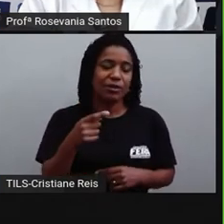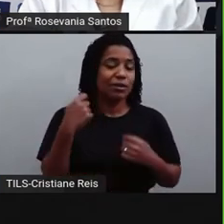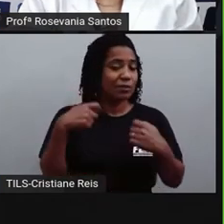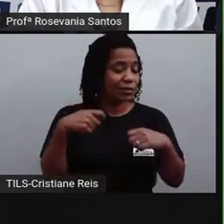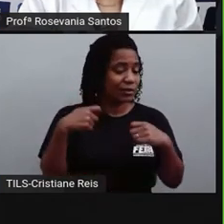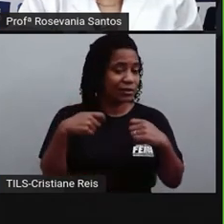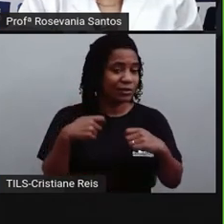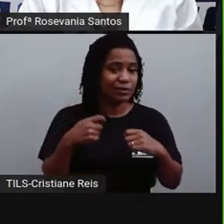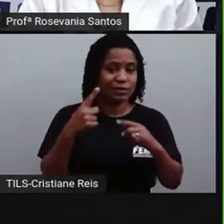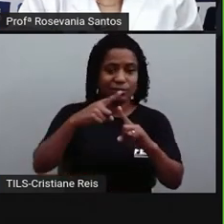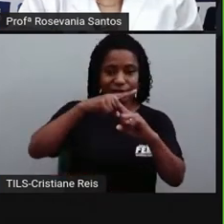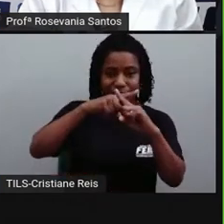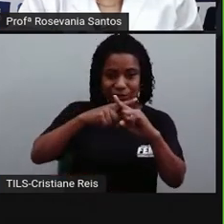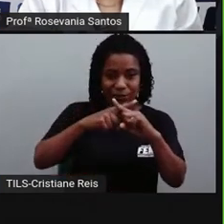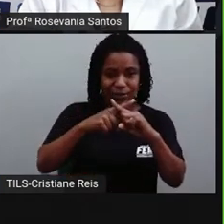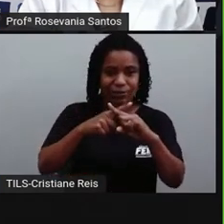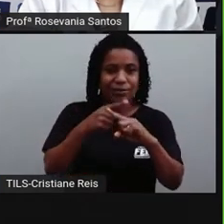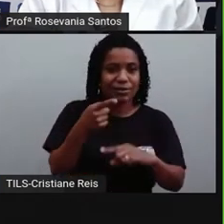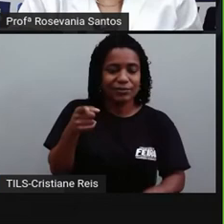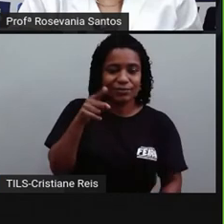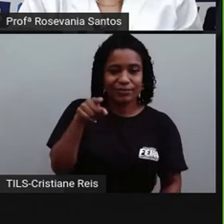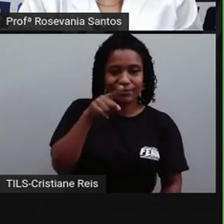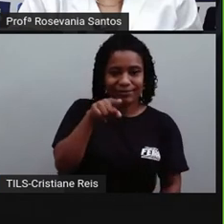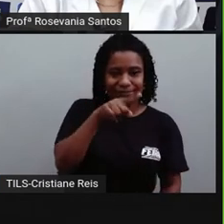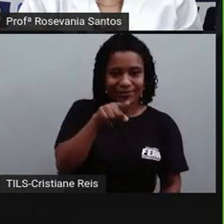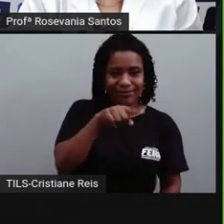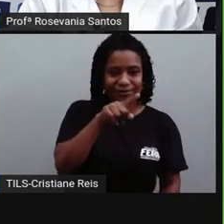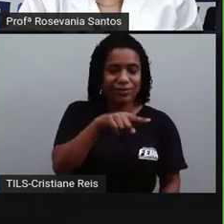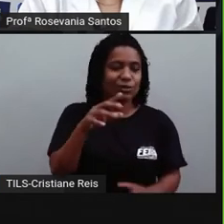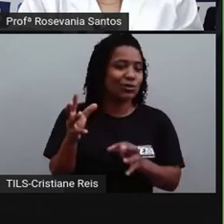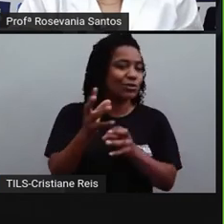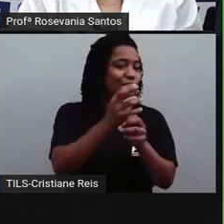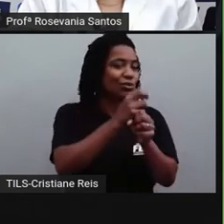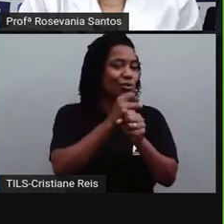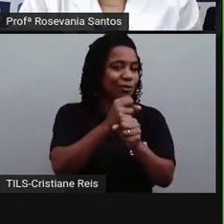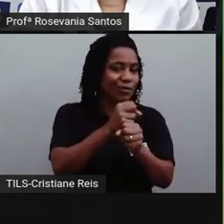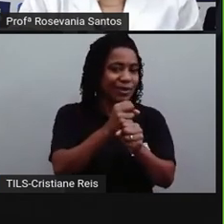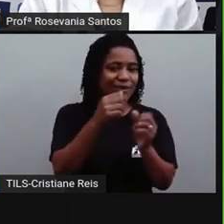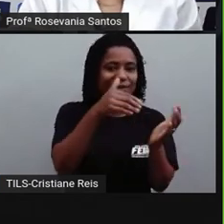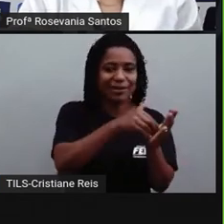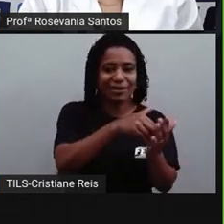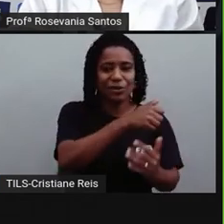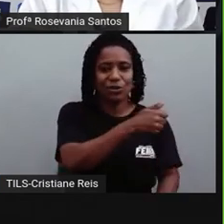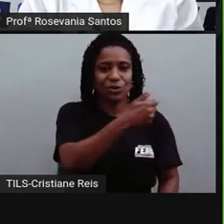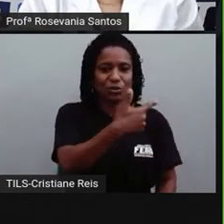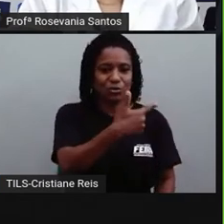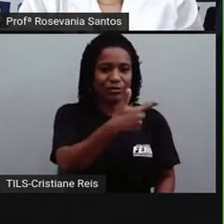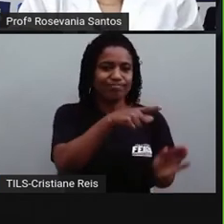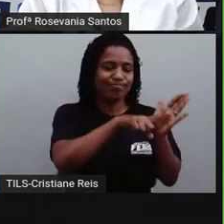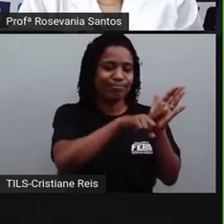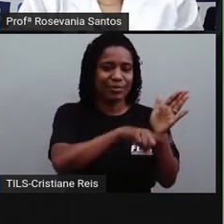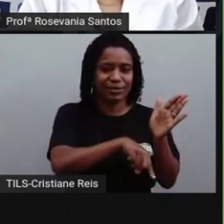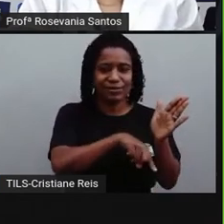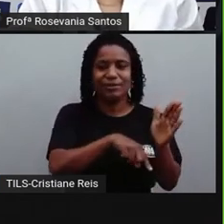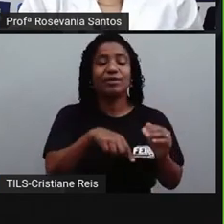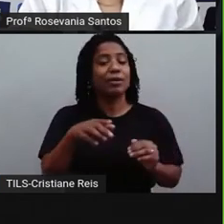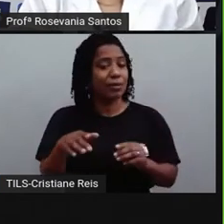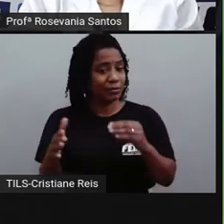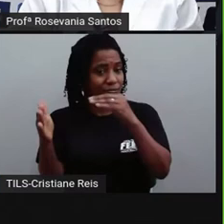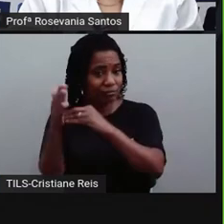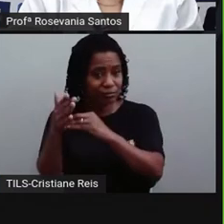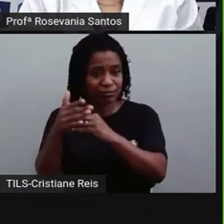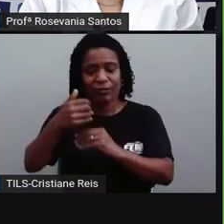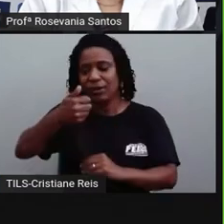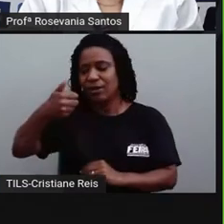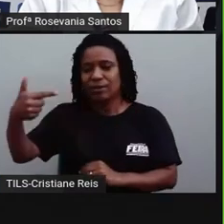Então, você já vai 1, 2, 3, 4, 5, 6, até 12 horas a menos. A mesma coisa aqui. 1, 2, 3,